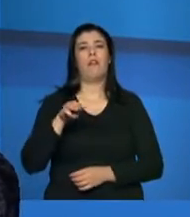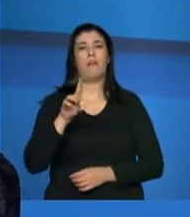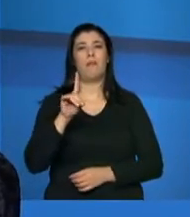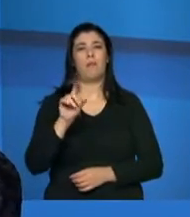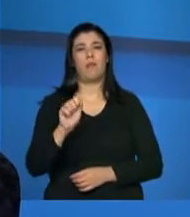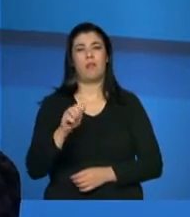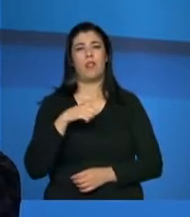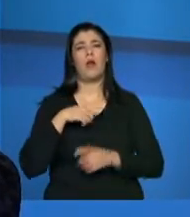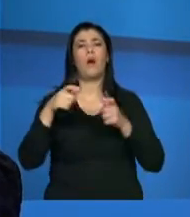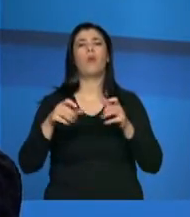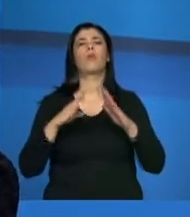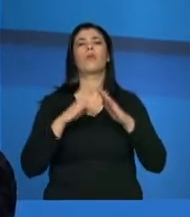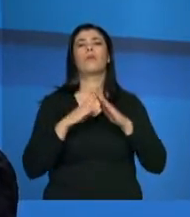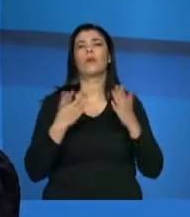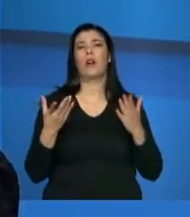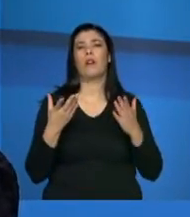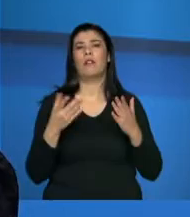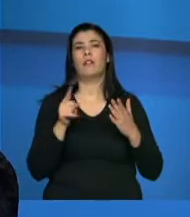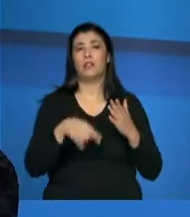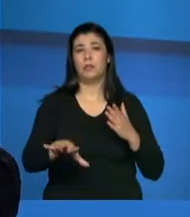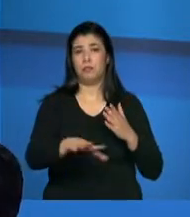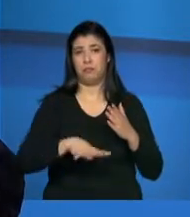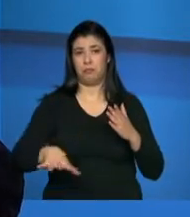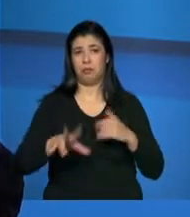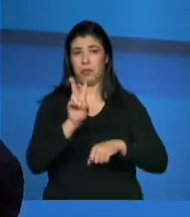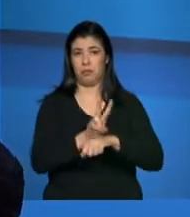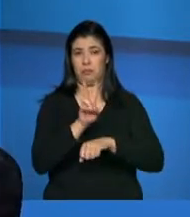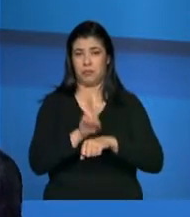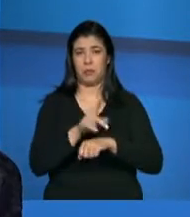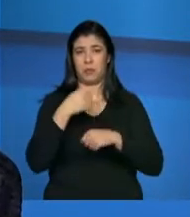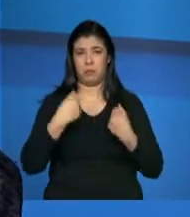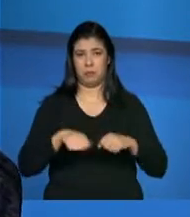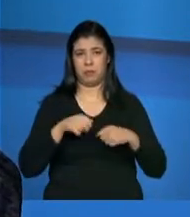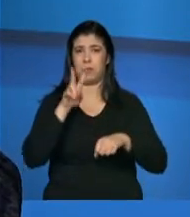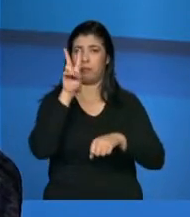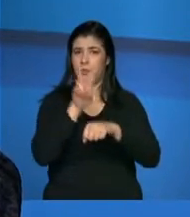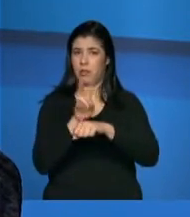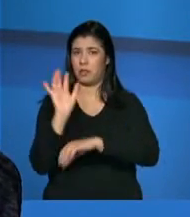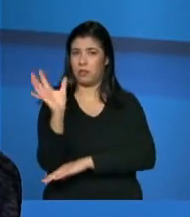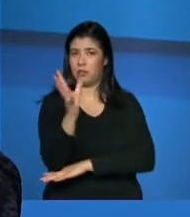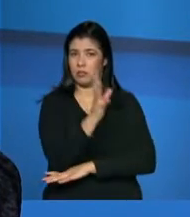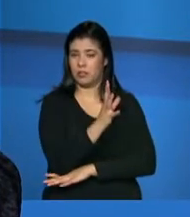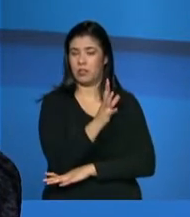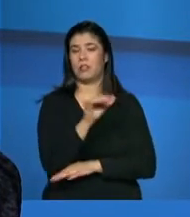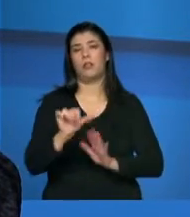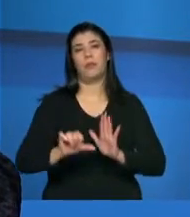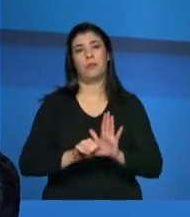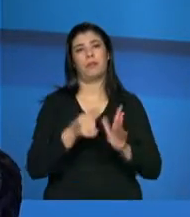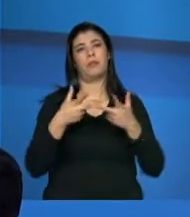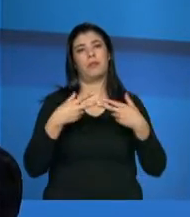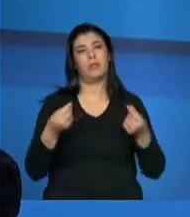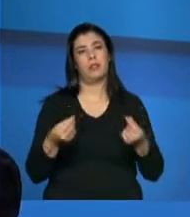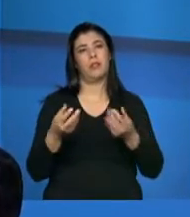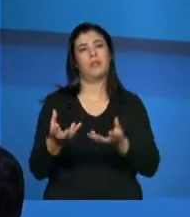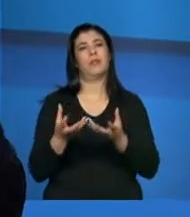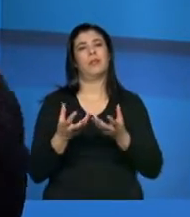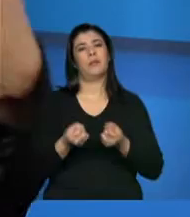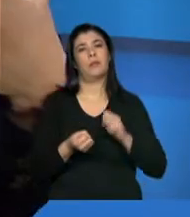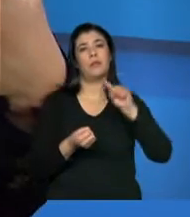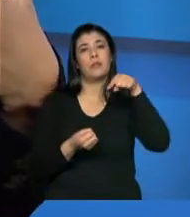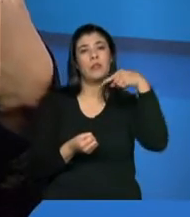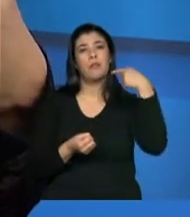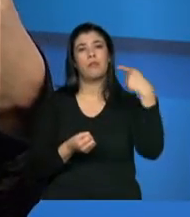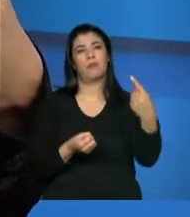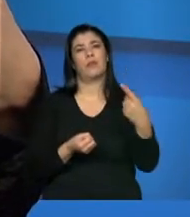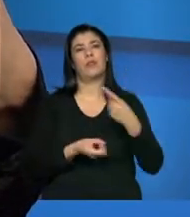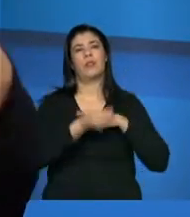quais são essas áreas. Essa é a primeira, é o pré-requisito, né? Para você receber o benefício. E aí, a partir das